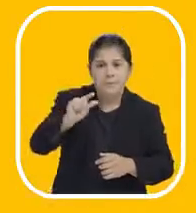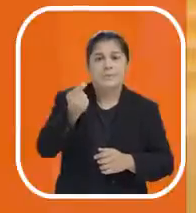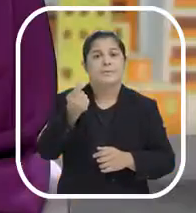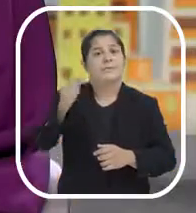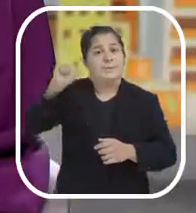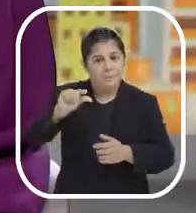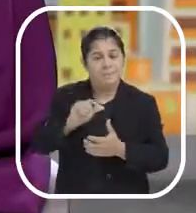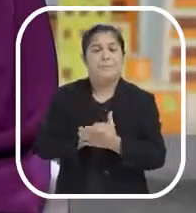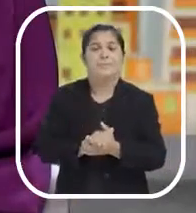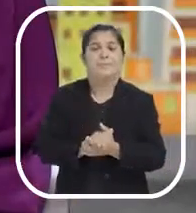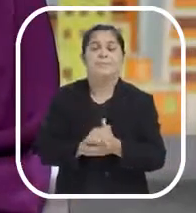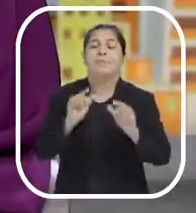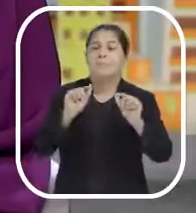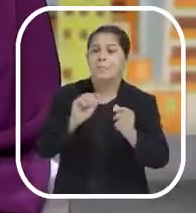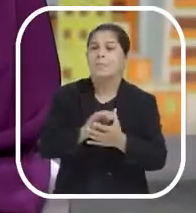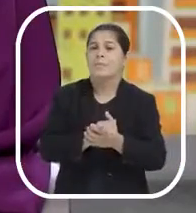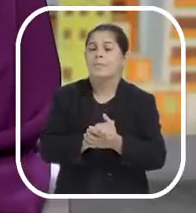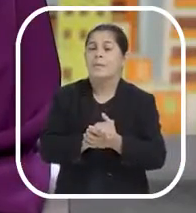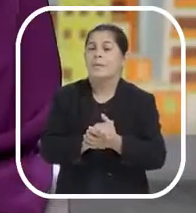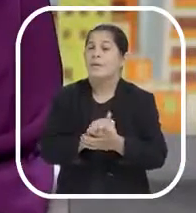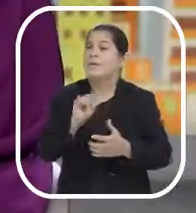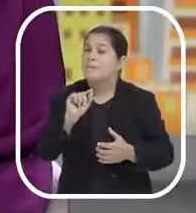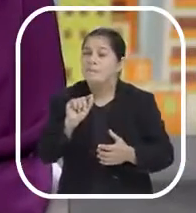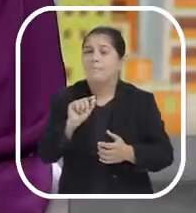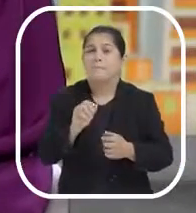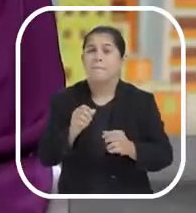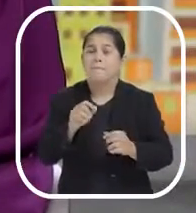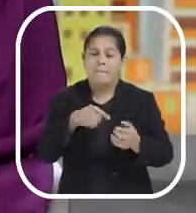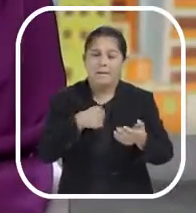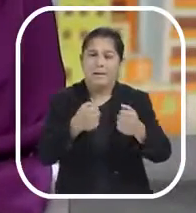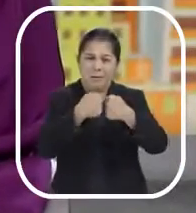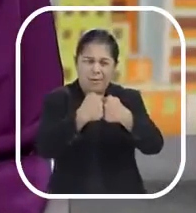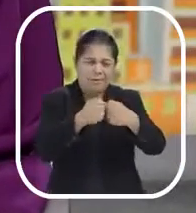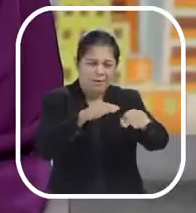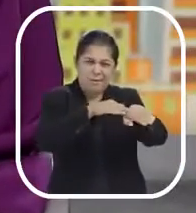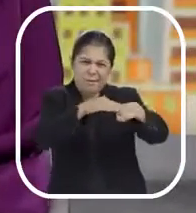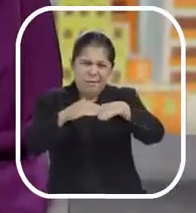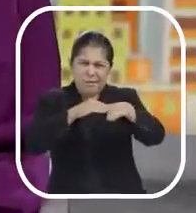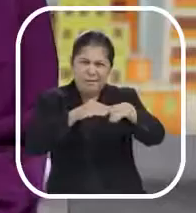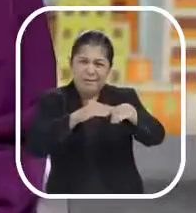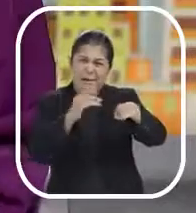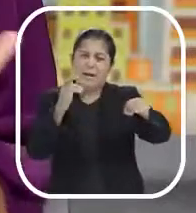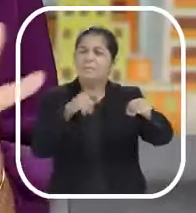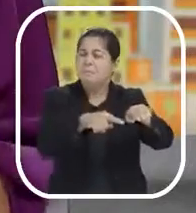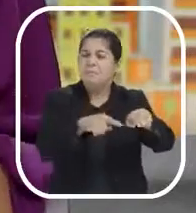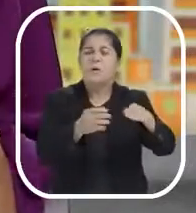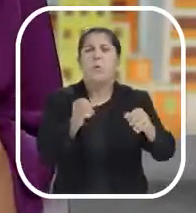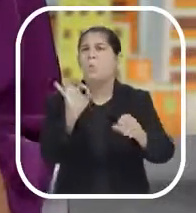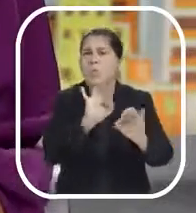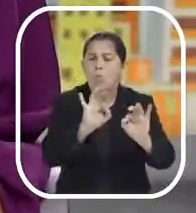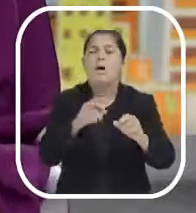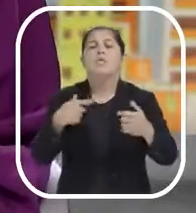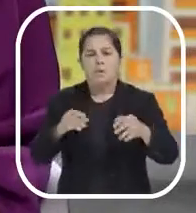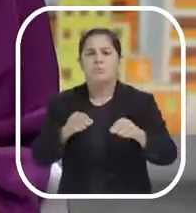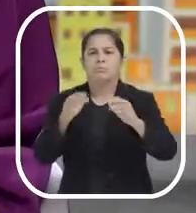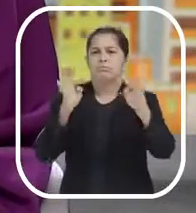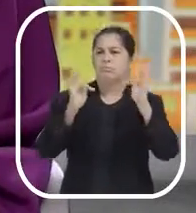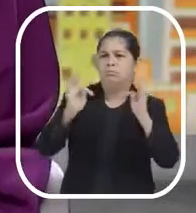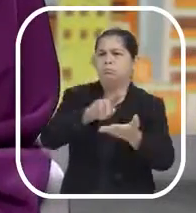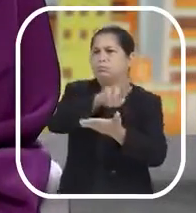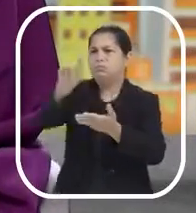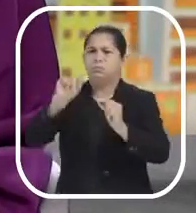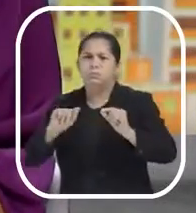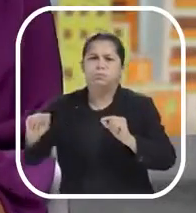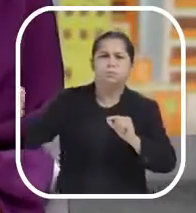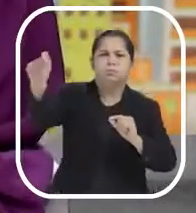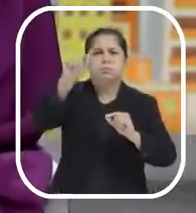semana. Vou tirar o BRT do papel, criar terminais de integração e reestruturar todo o sistema de